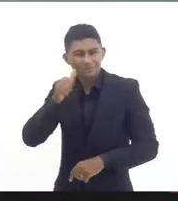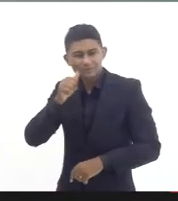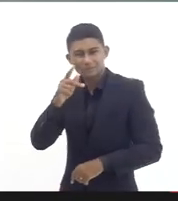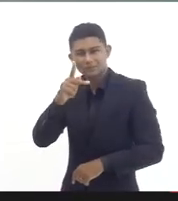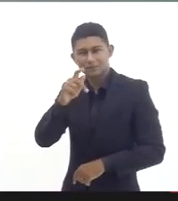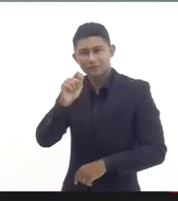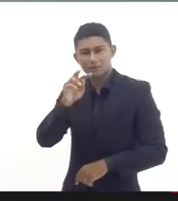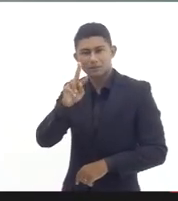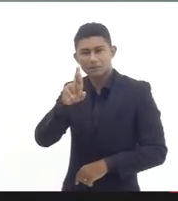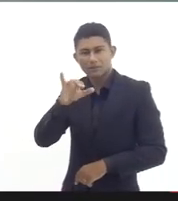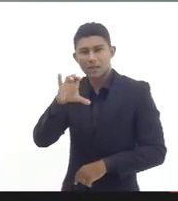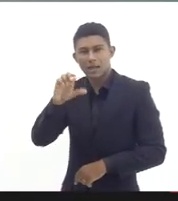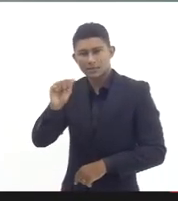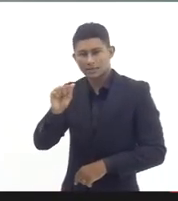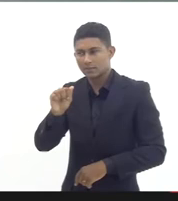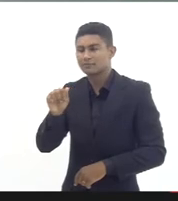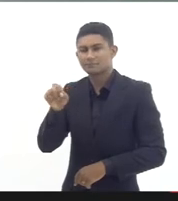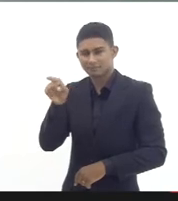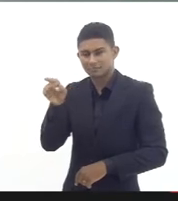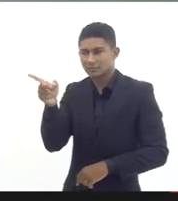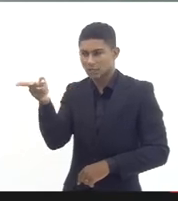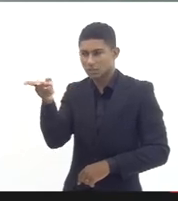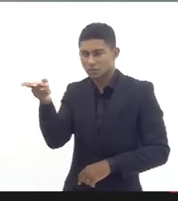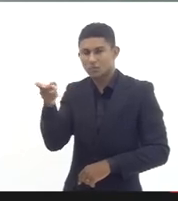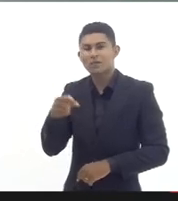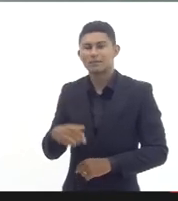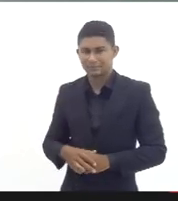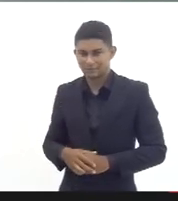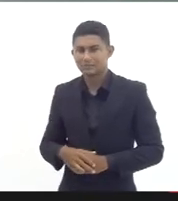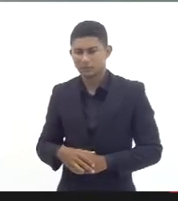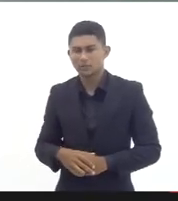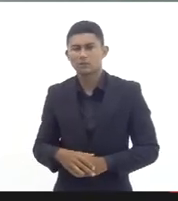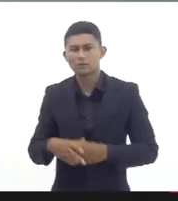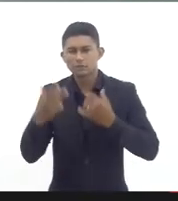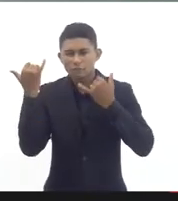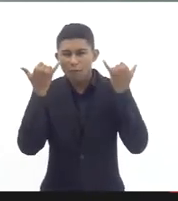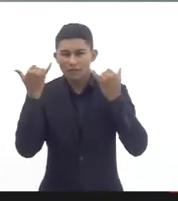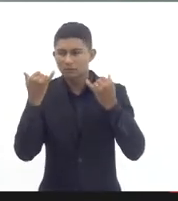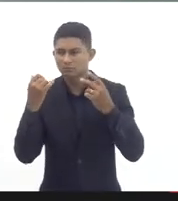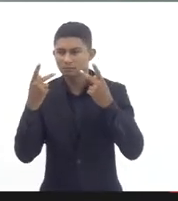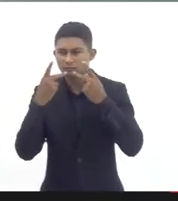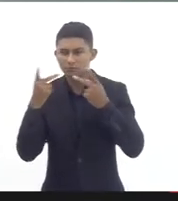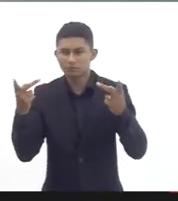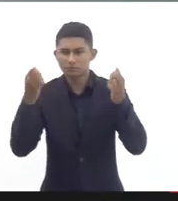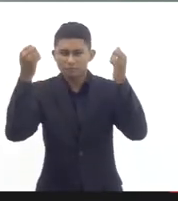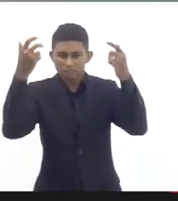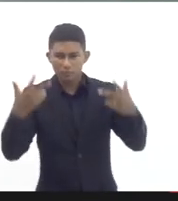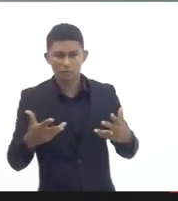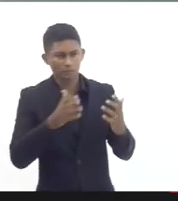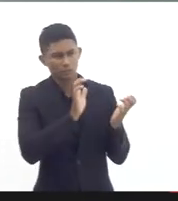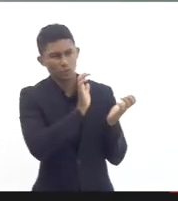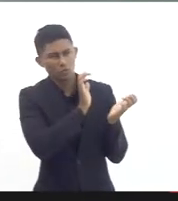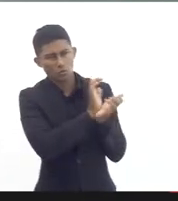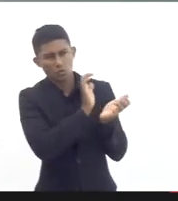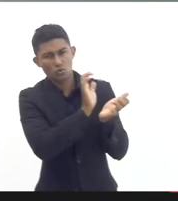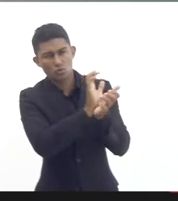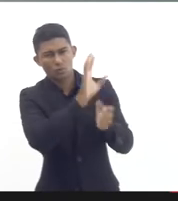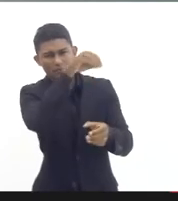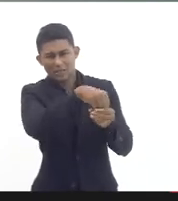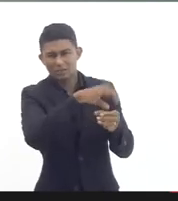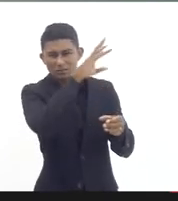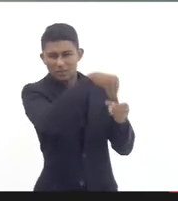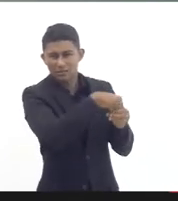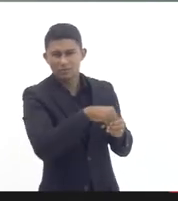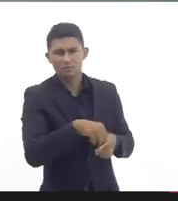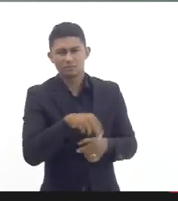pela Patrícia pela Patrícia Reis né com relação a essa quantidade de turmas que tem carência é